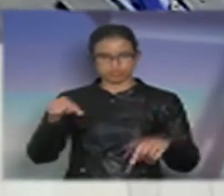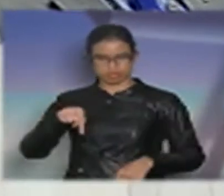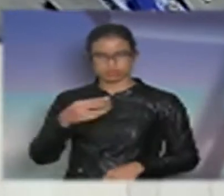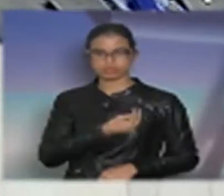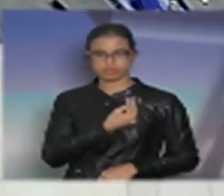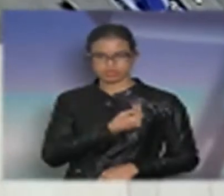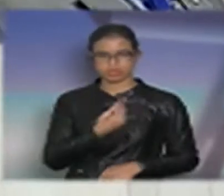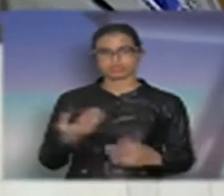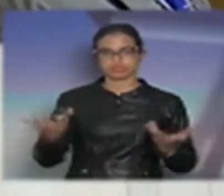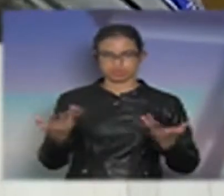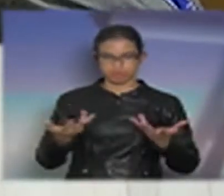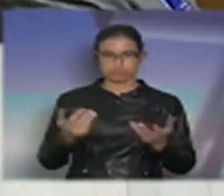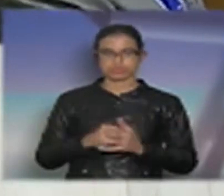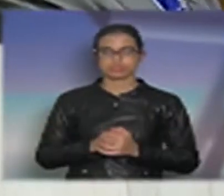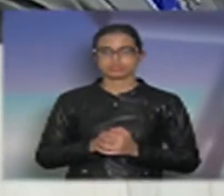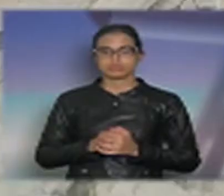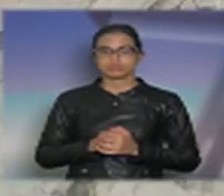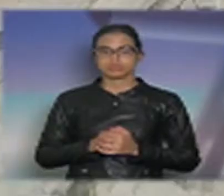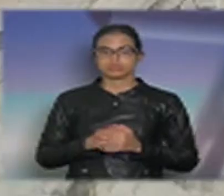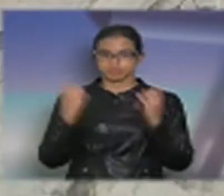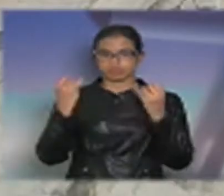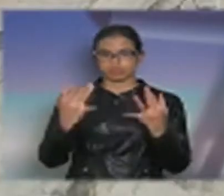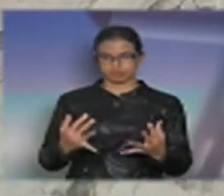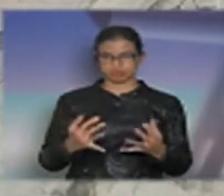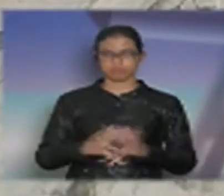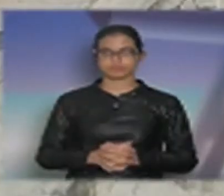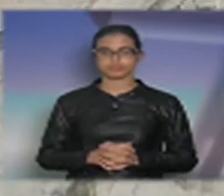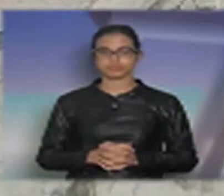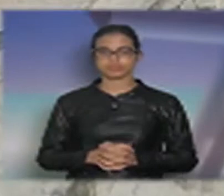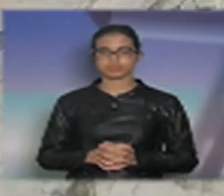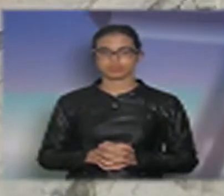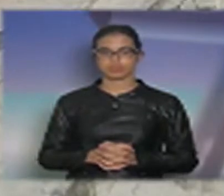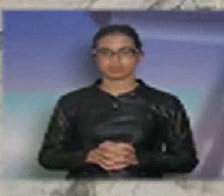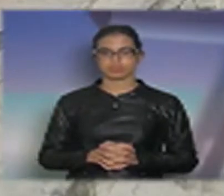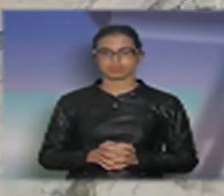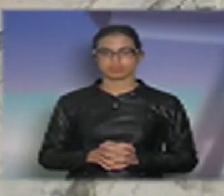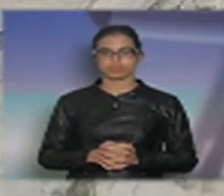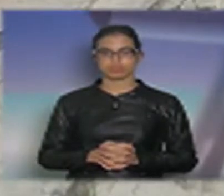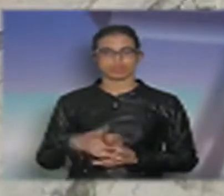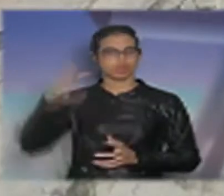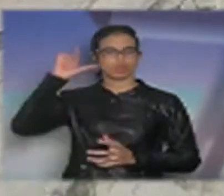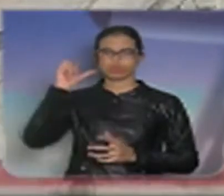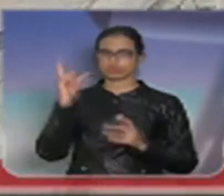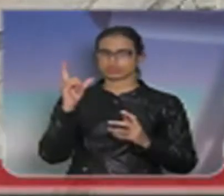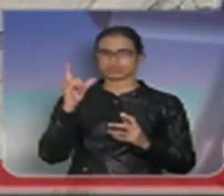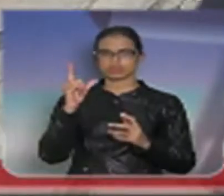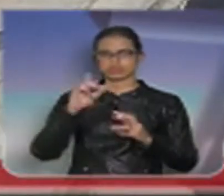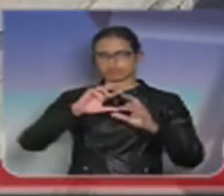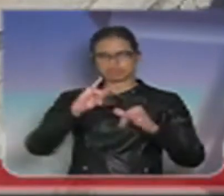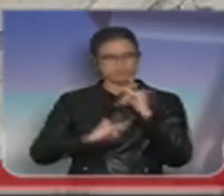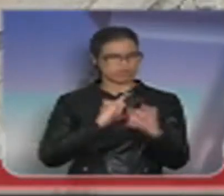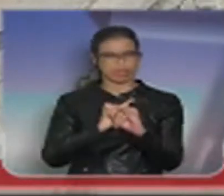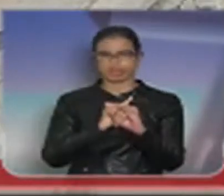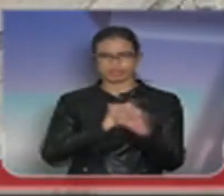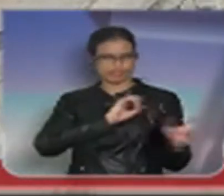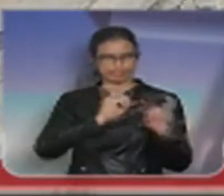Senhor presidente, hoje eu queria trazer aqui à tona um assunto que ontem ficou muito comentado na rede social e hoje também